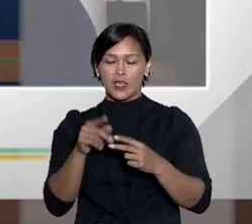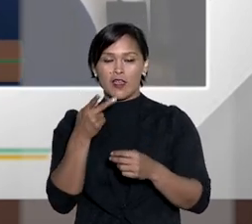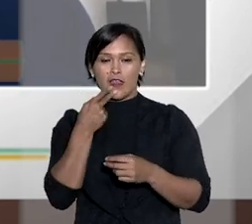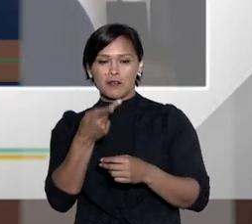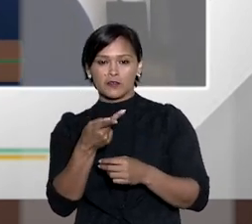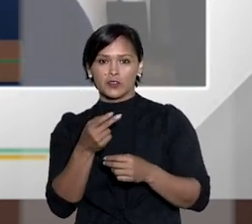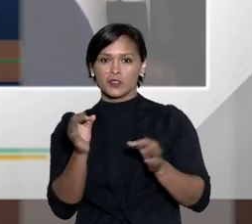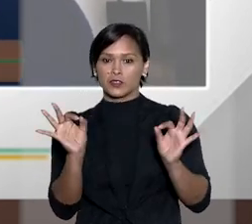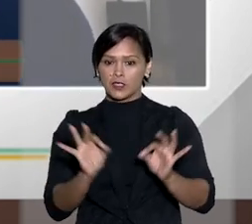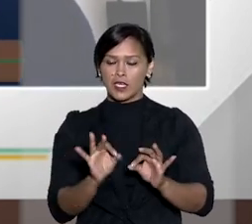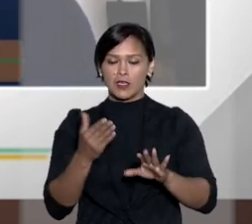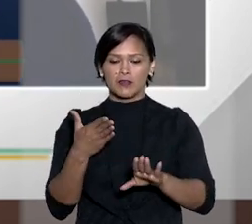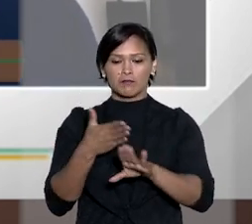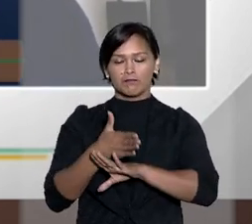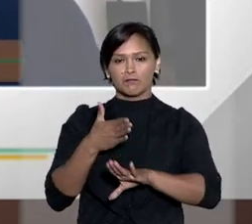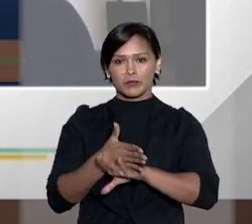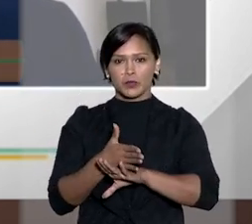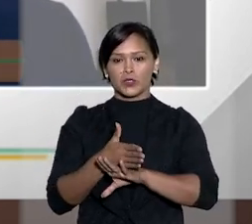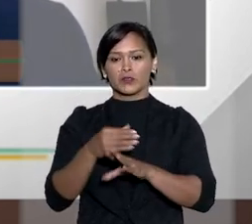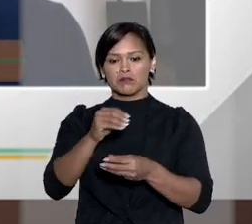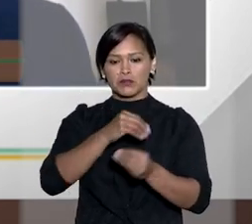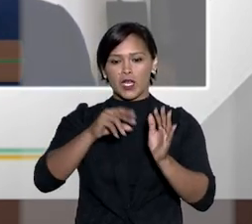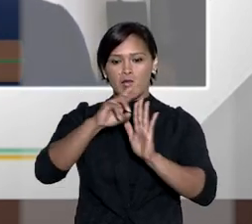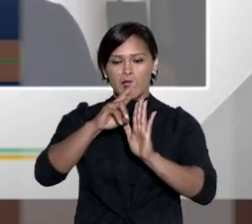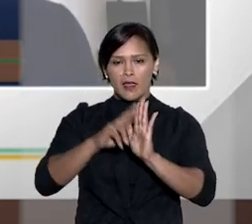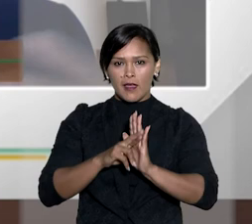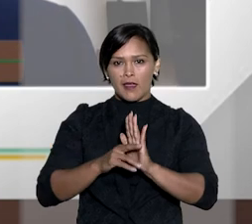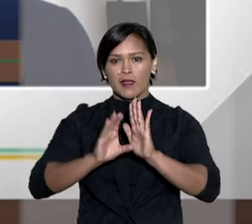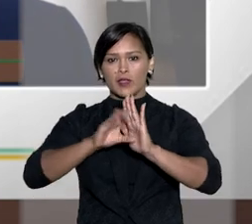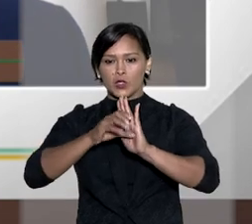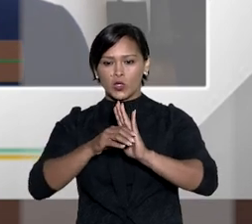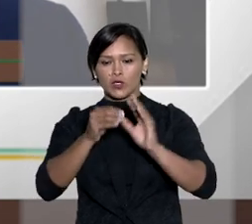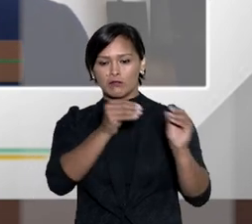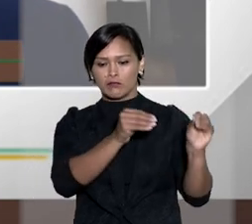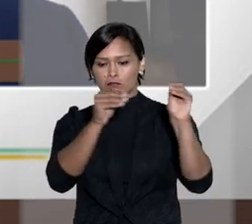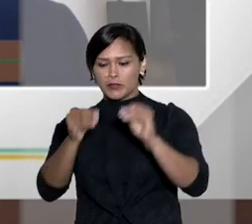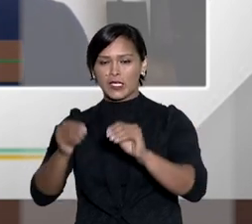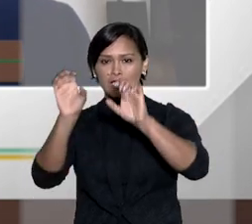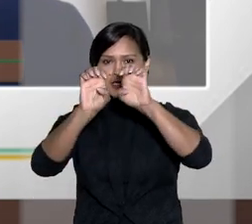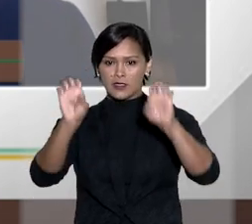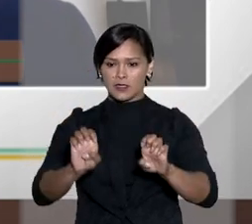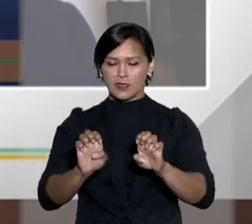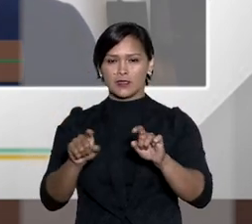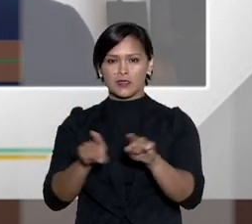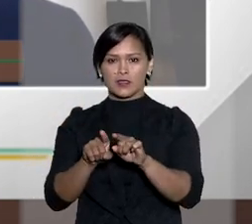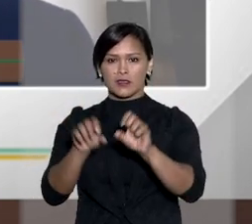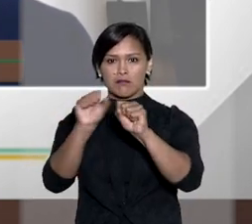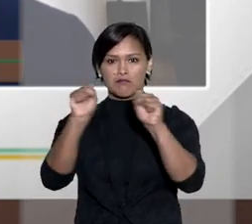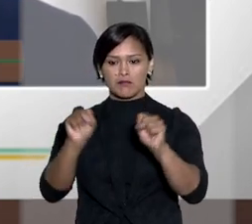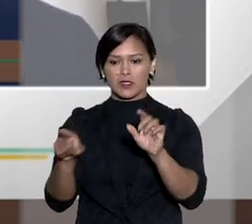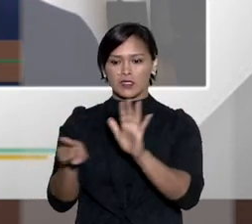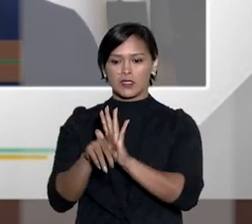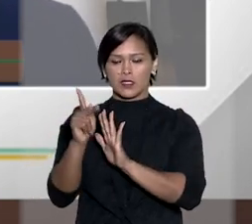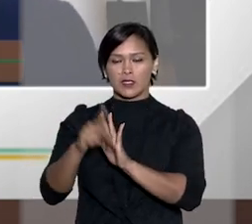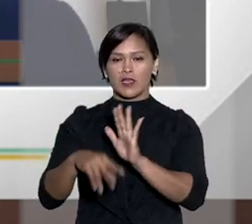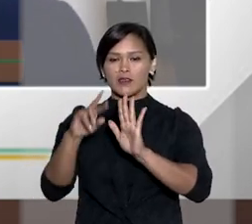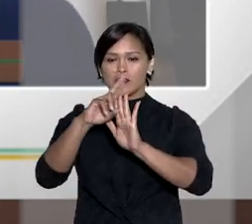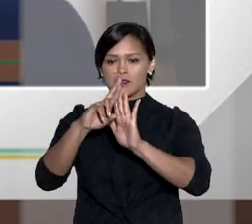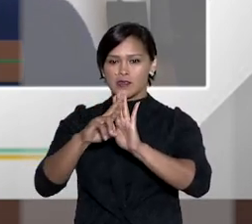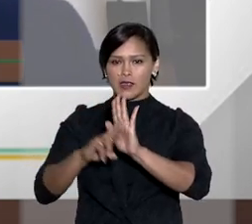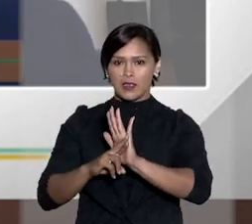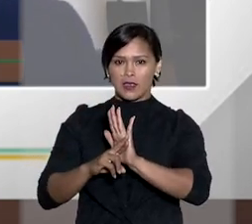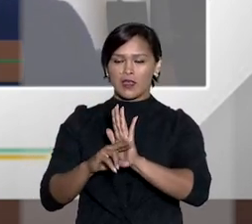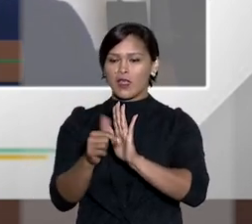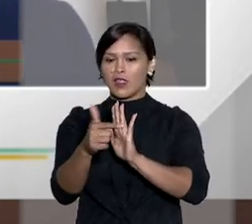nossa antiga de você eventualmente importar regras do código de processo civil para esse sistema